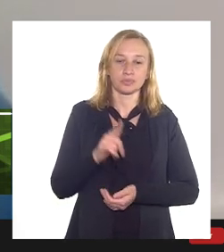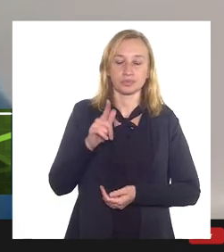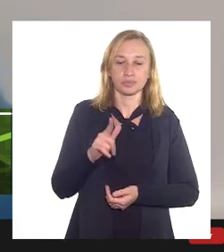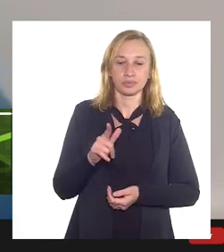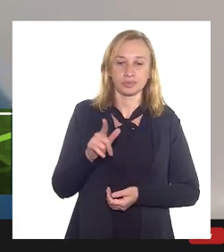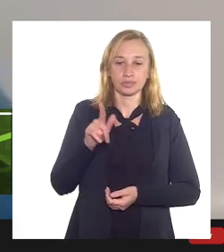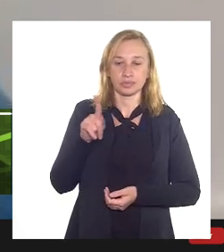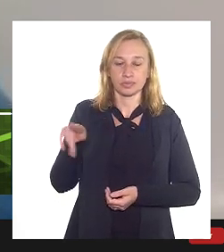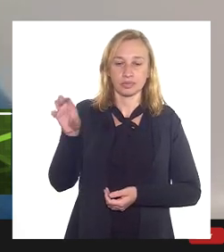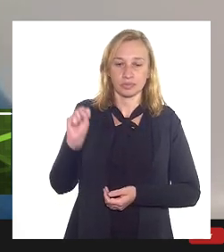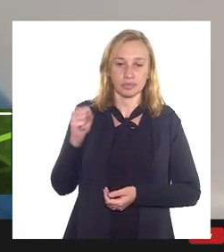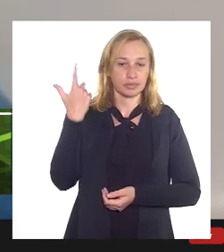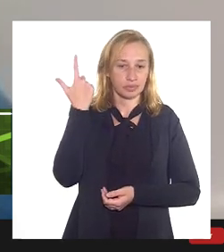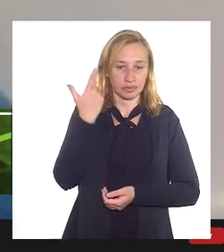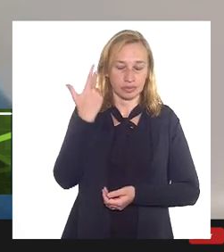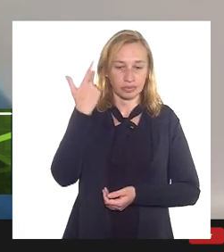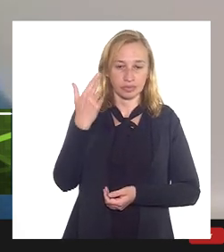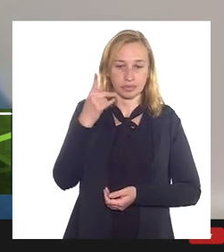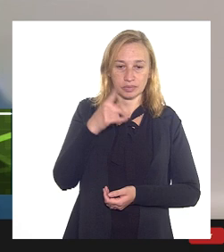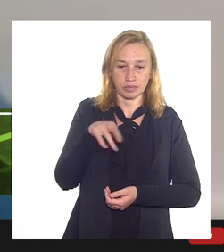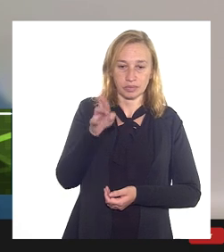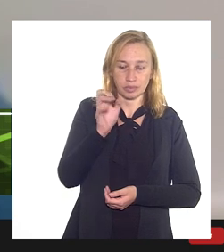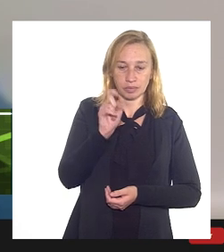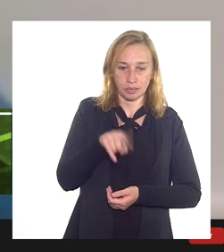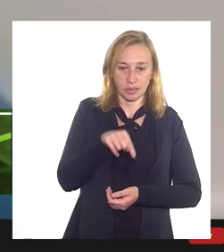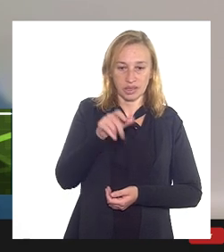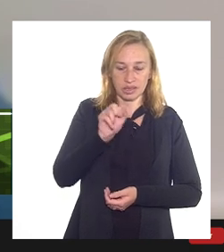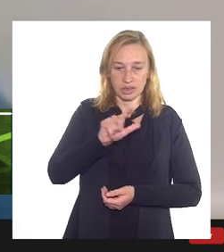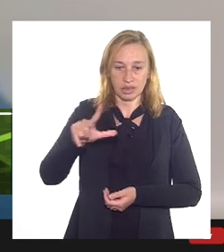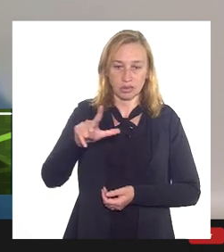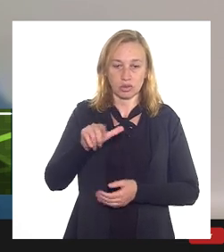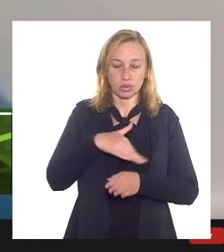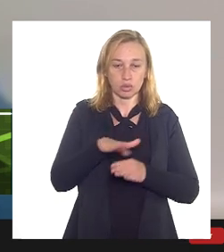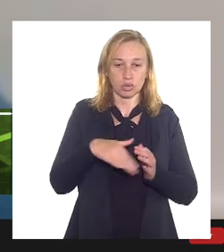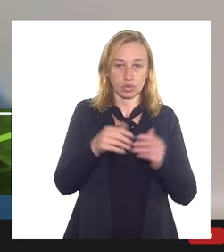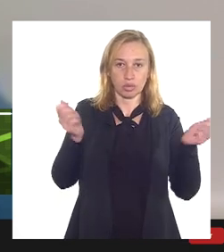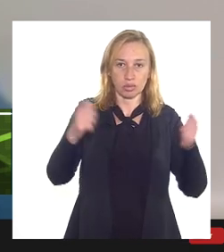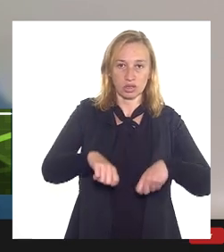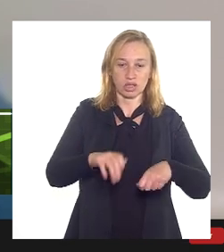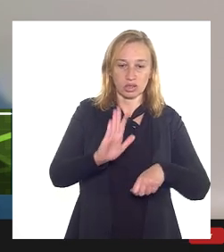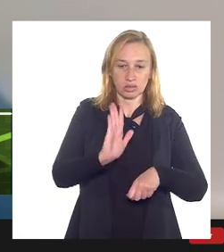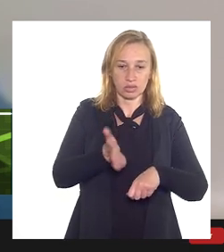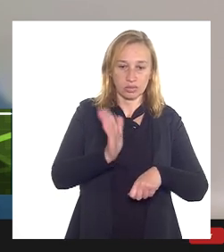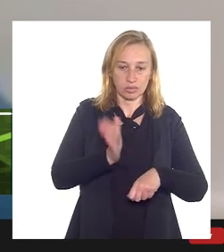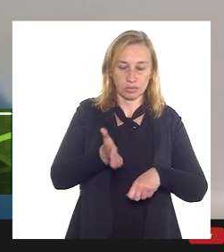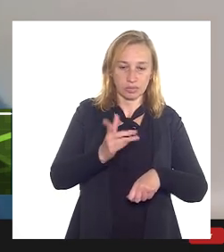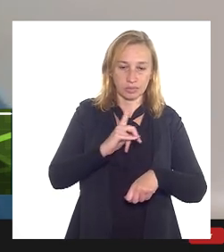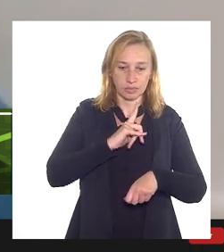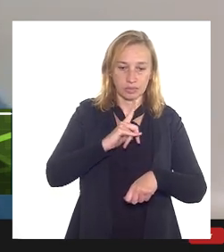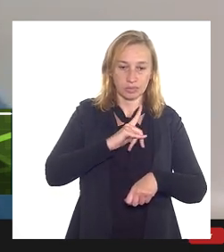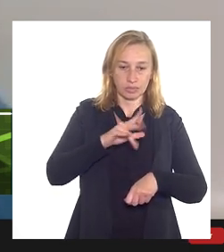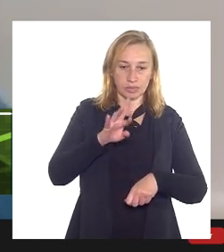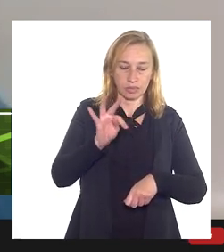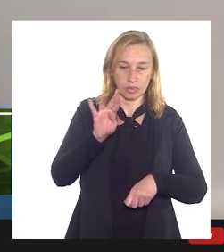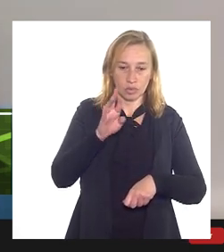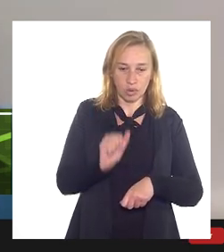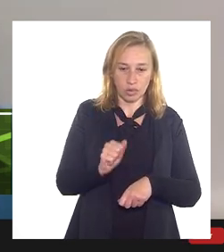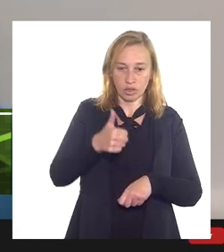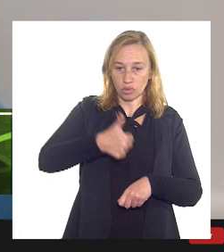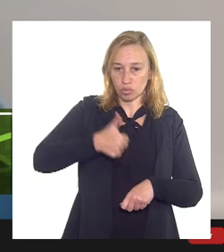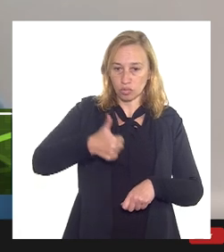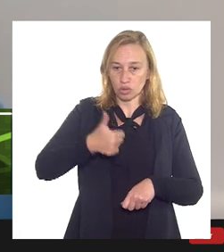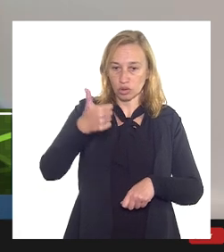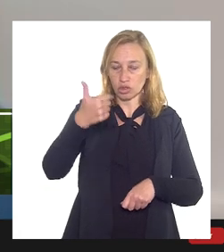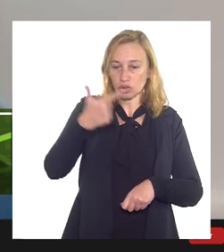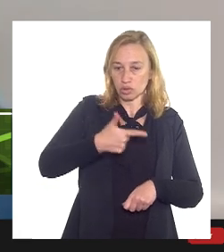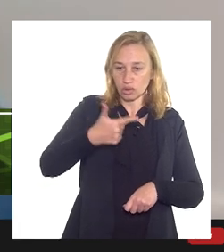gás natural do pré-sal usando toda a capacidade que já tem da Rota 1 e 2 e mais